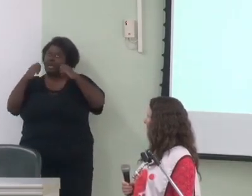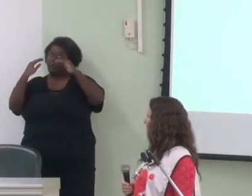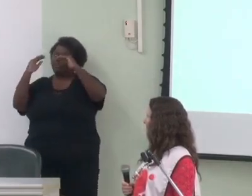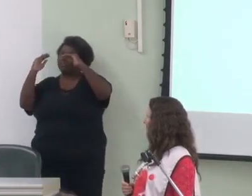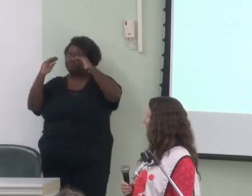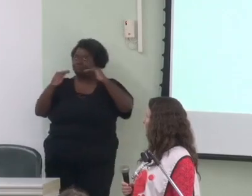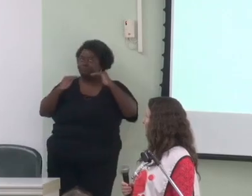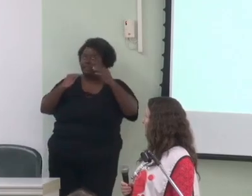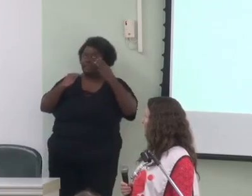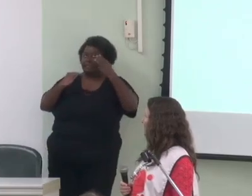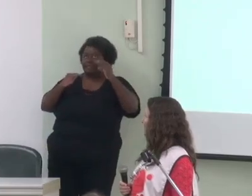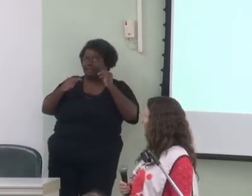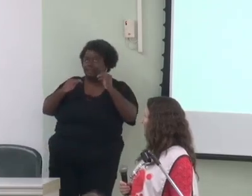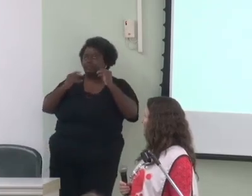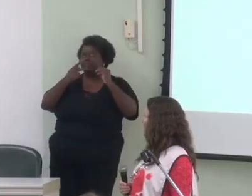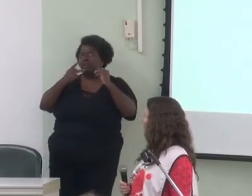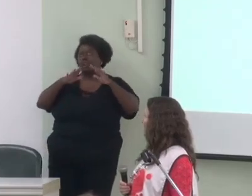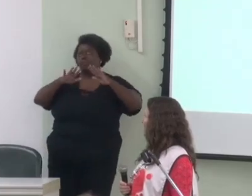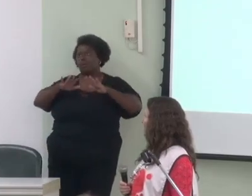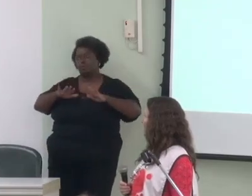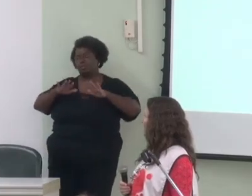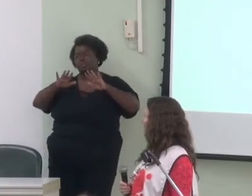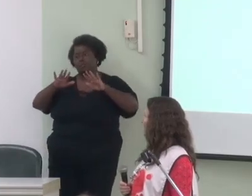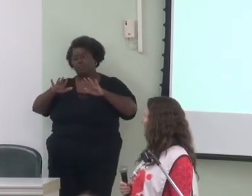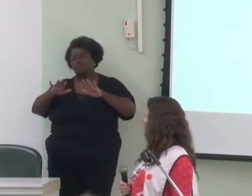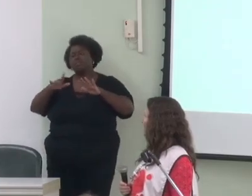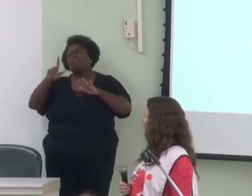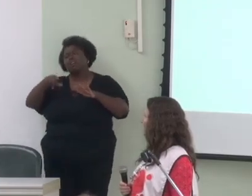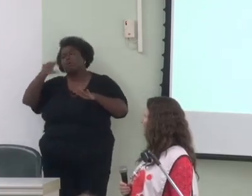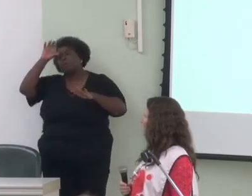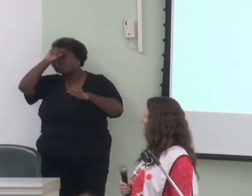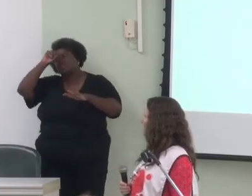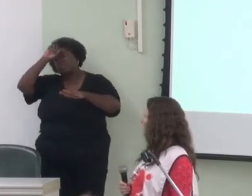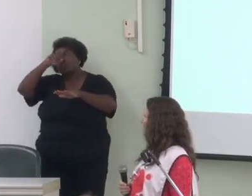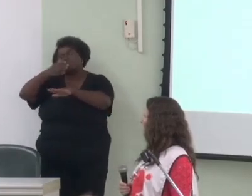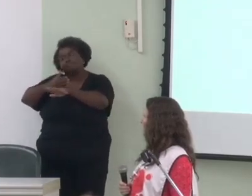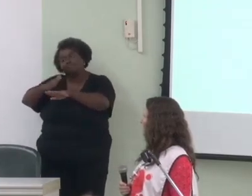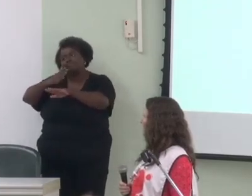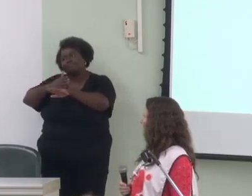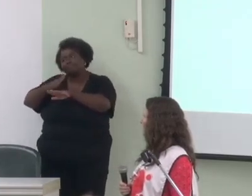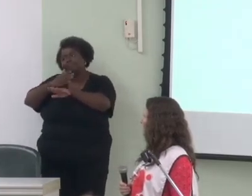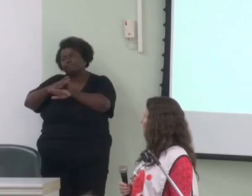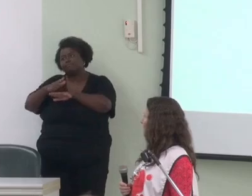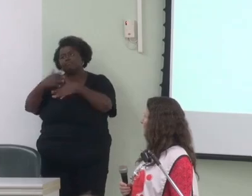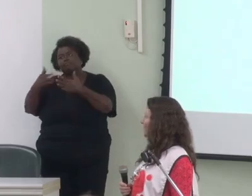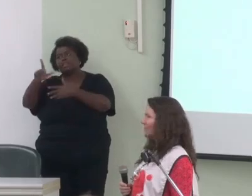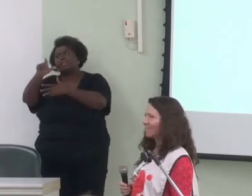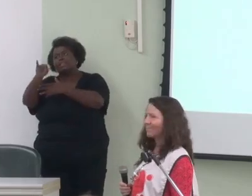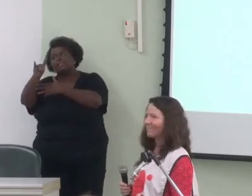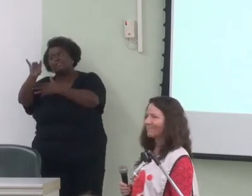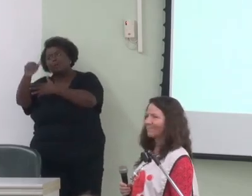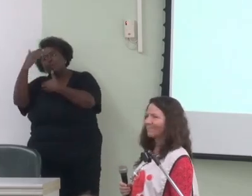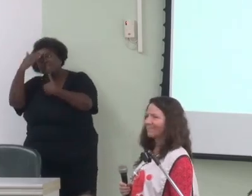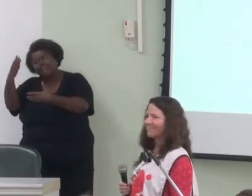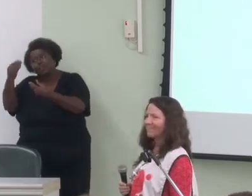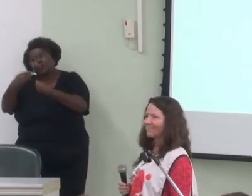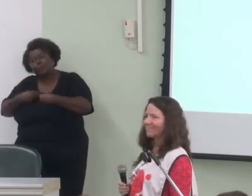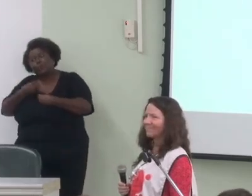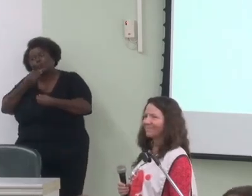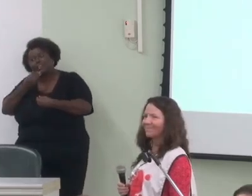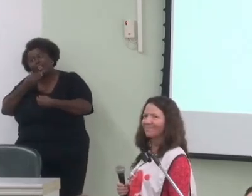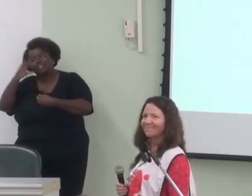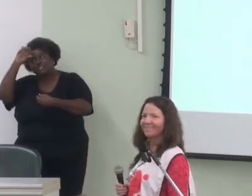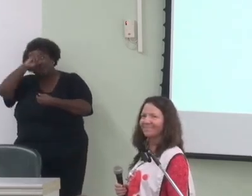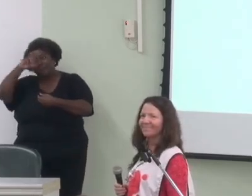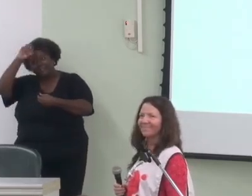tempo de falar pausadamente. É um aprendizado e a gente deve isso à Lívia de novo. Viemos todos